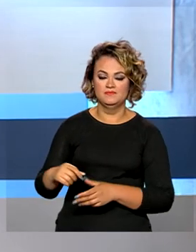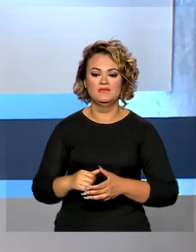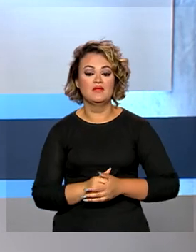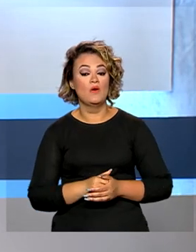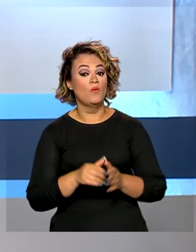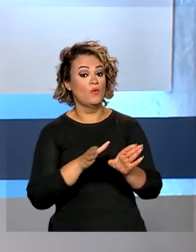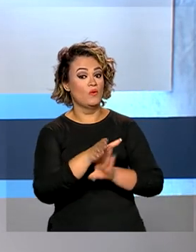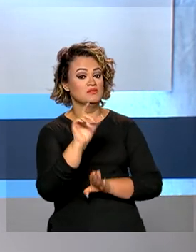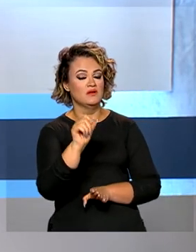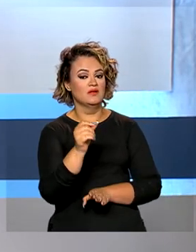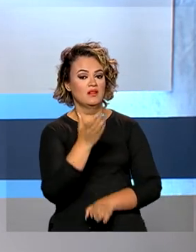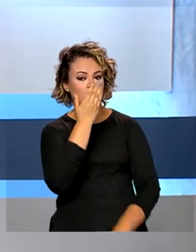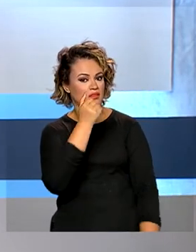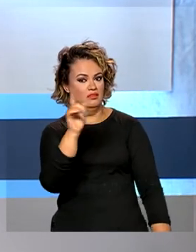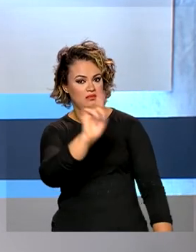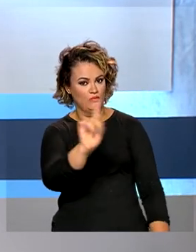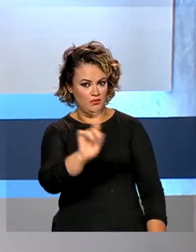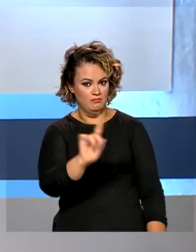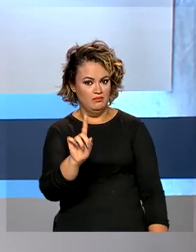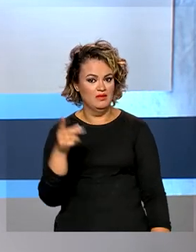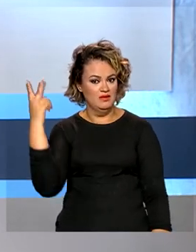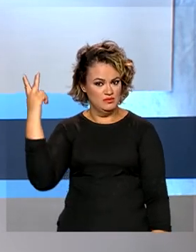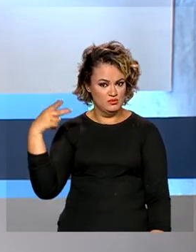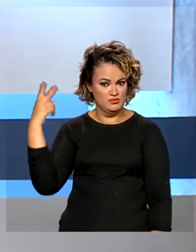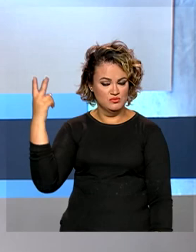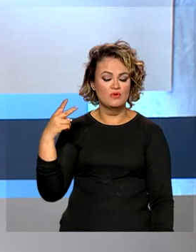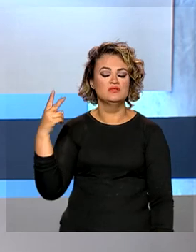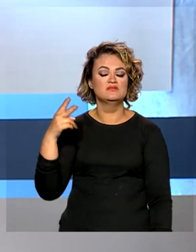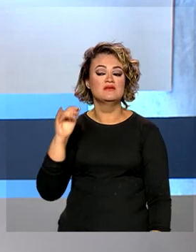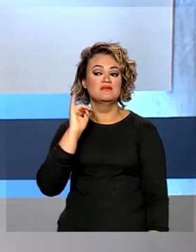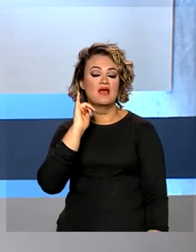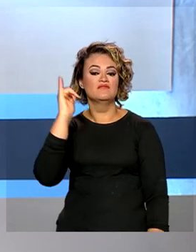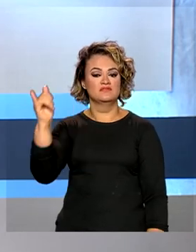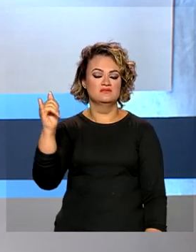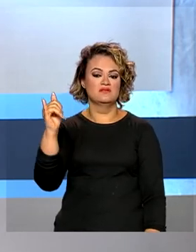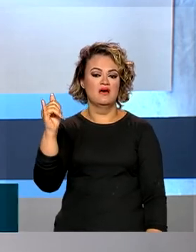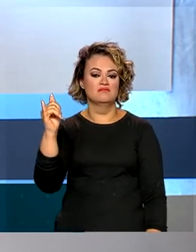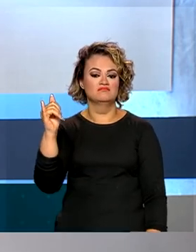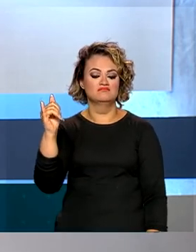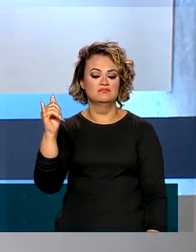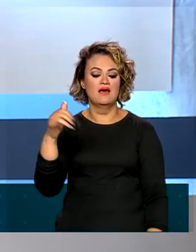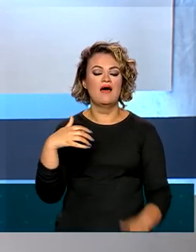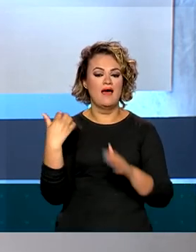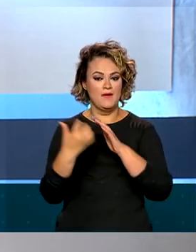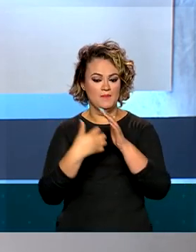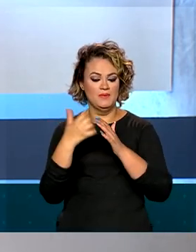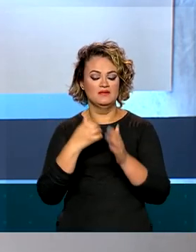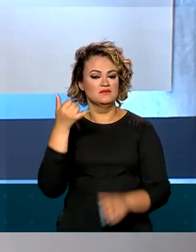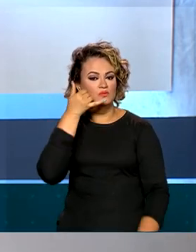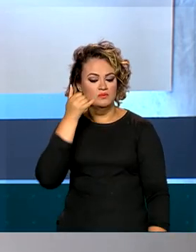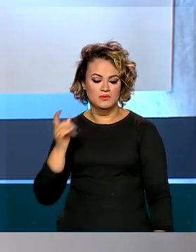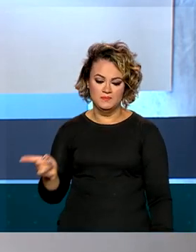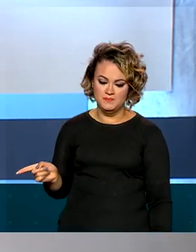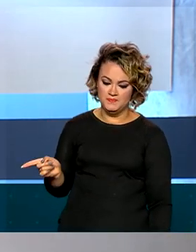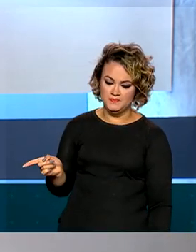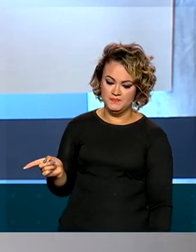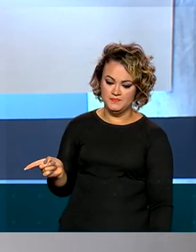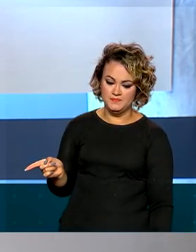orientação é não consumir esses dois produtos e entrar em contato com a empresa pelo telefone